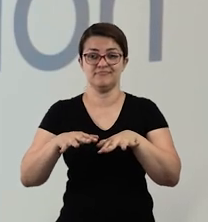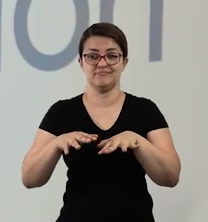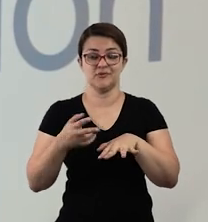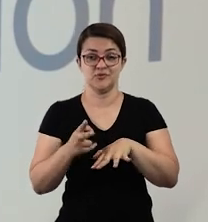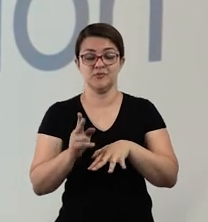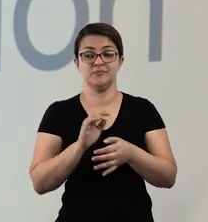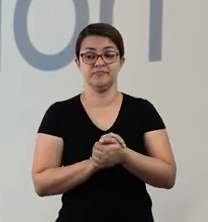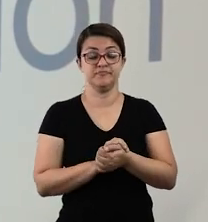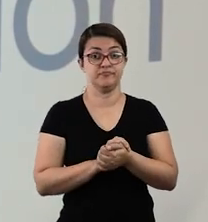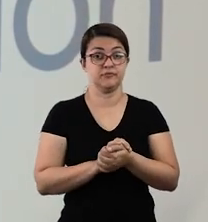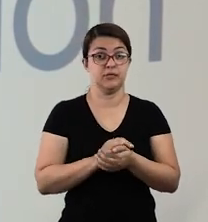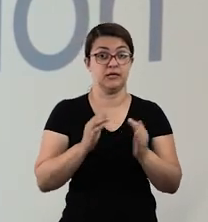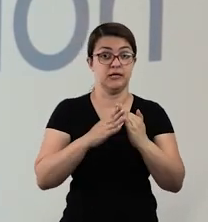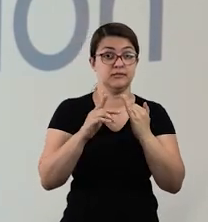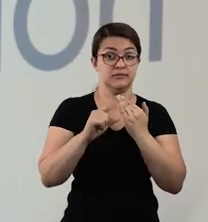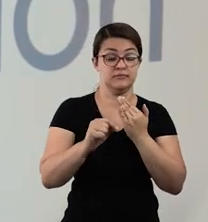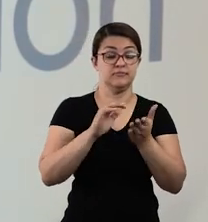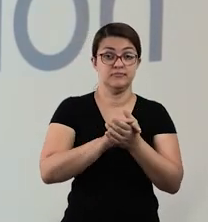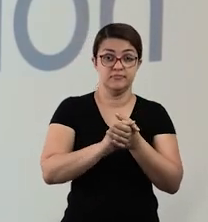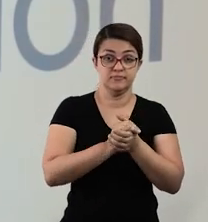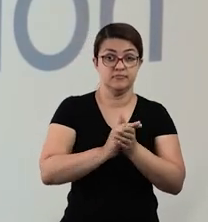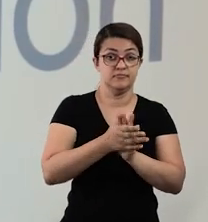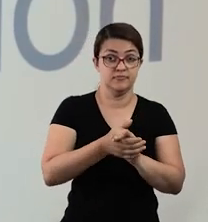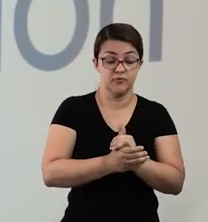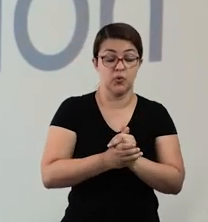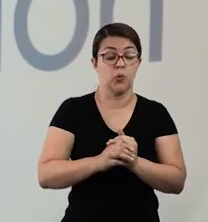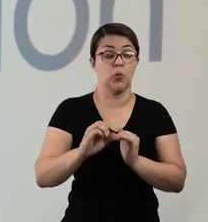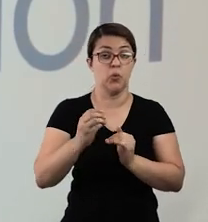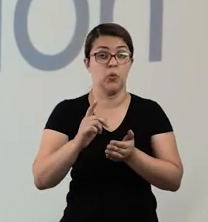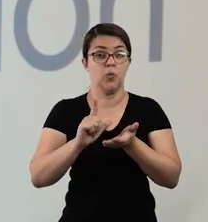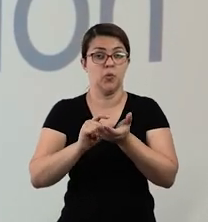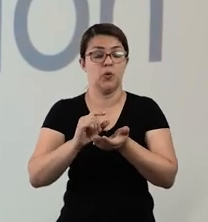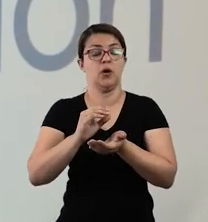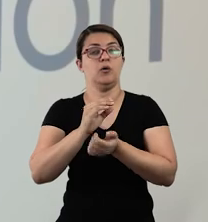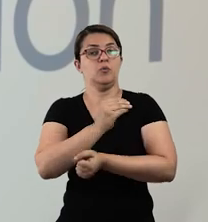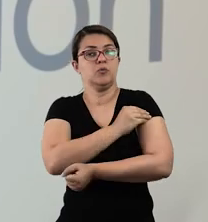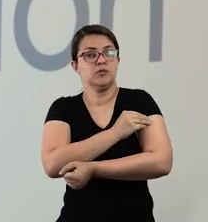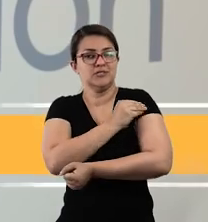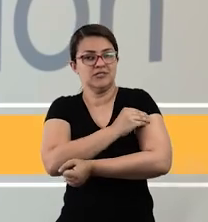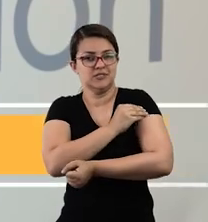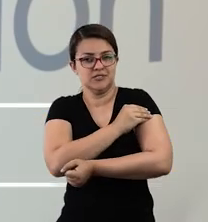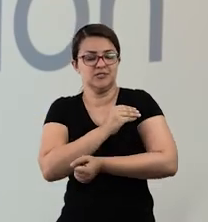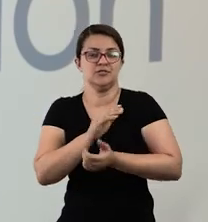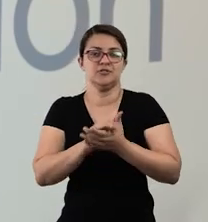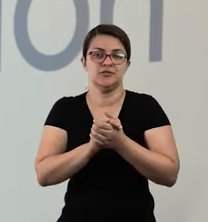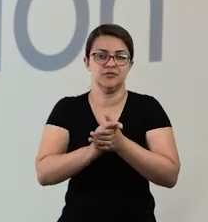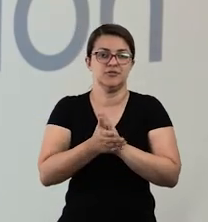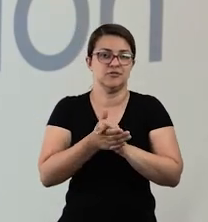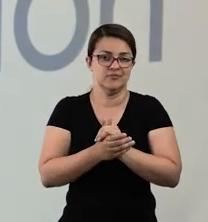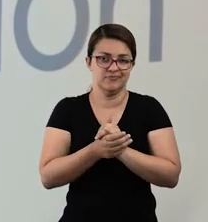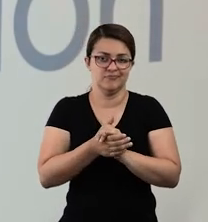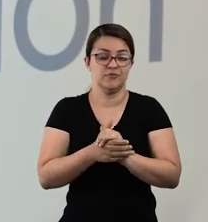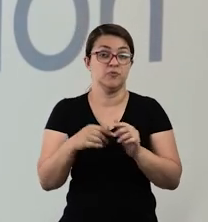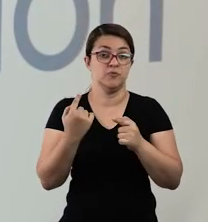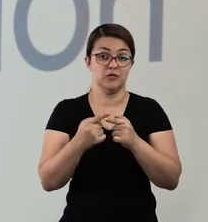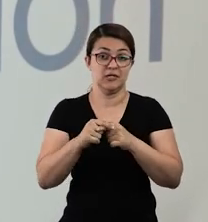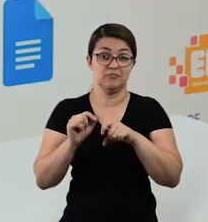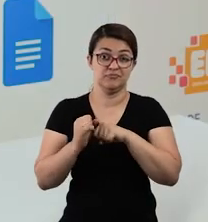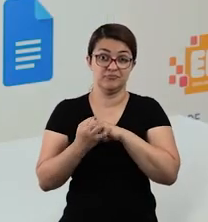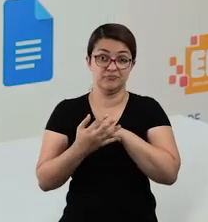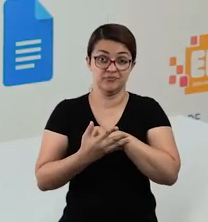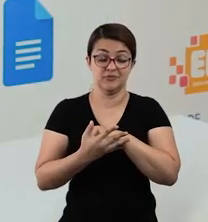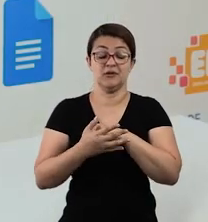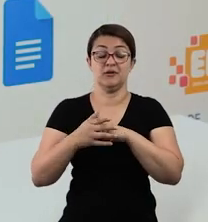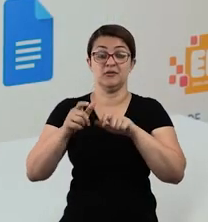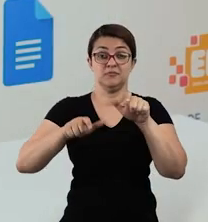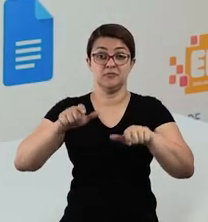casa, higienize suas mãos ou lavando em um lavatório ou com álcool gel, certo? Os casos estão voltando a crescer,